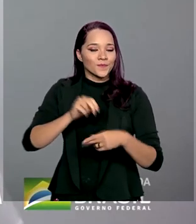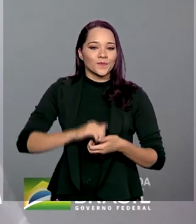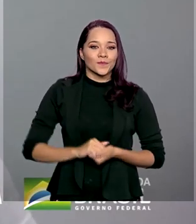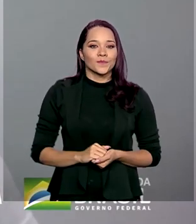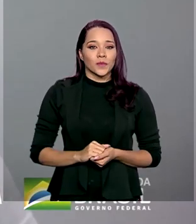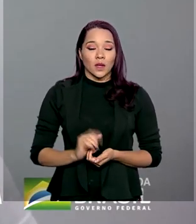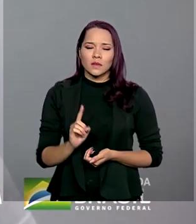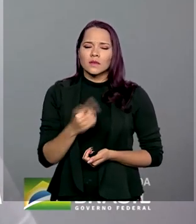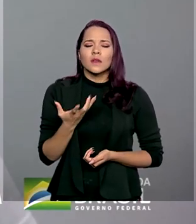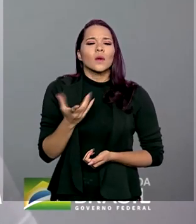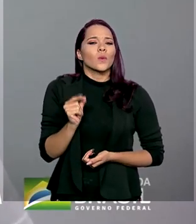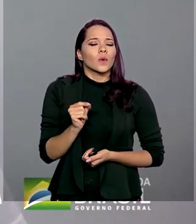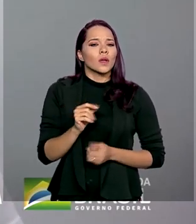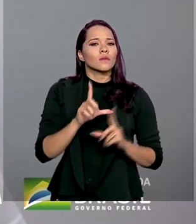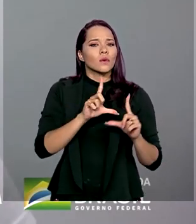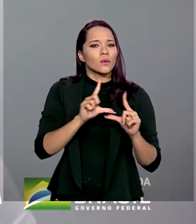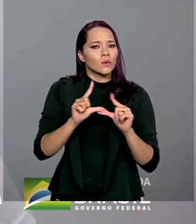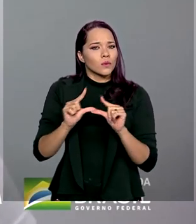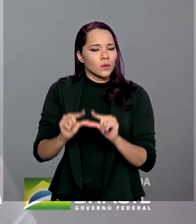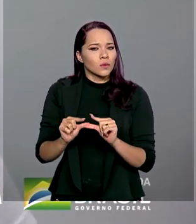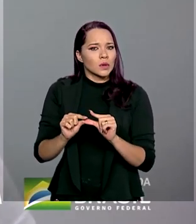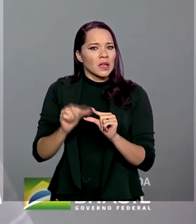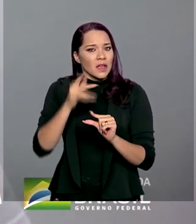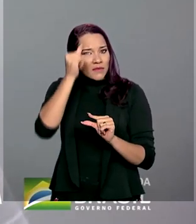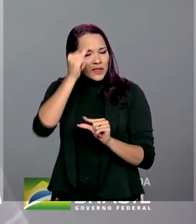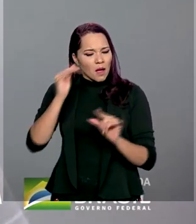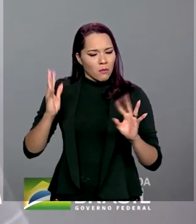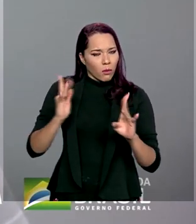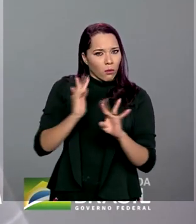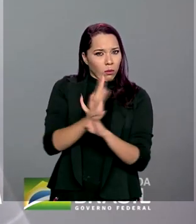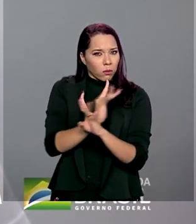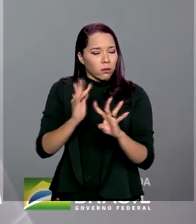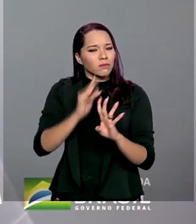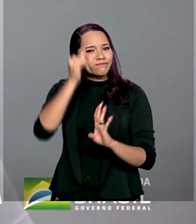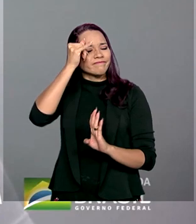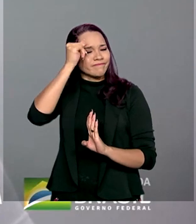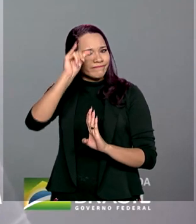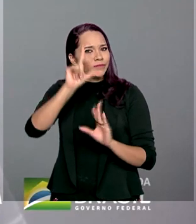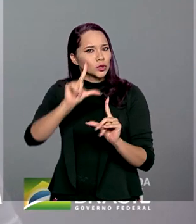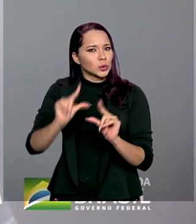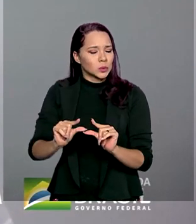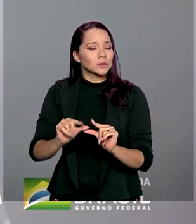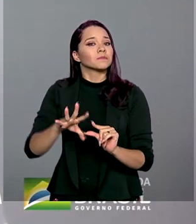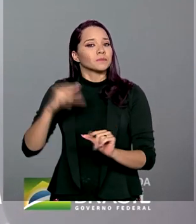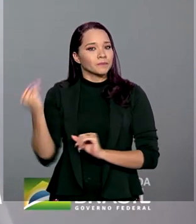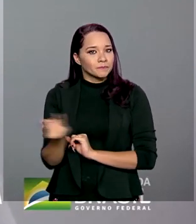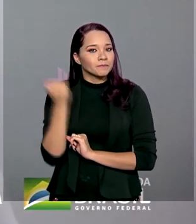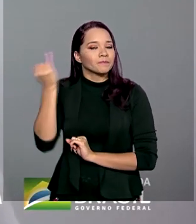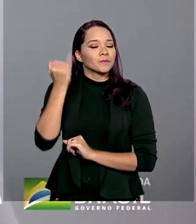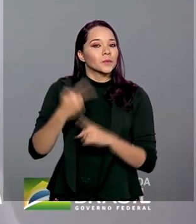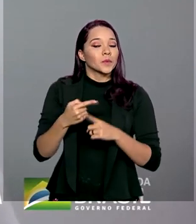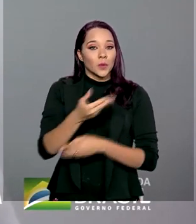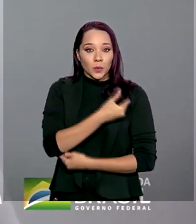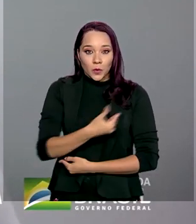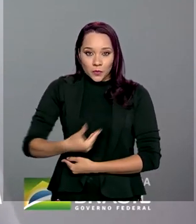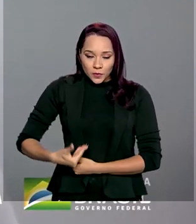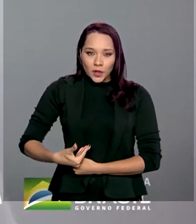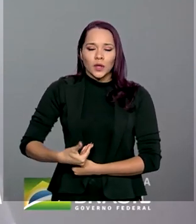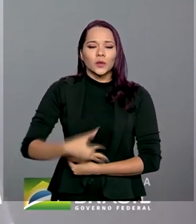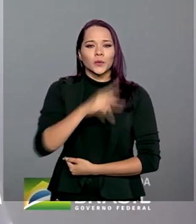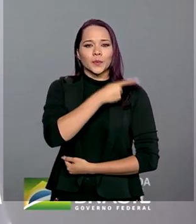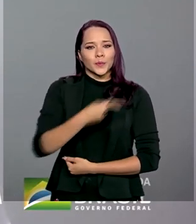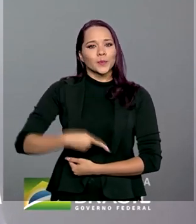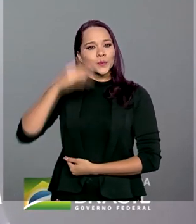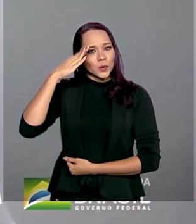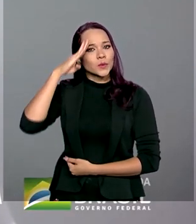minimizar a aglomeração, esse é um ponto muito importante, porque o governo do presidente Jair Bolsonaro